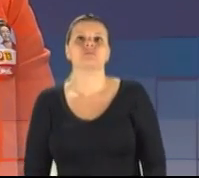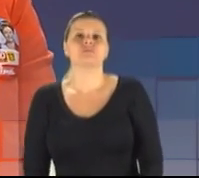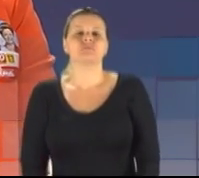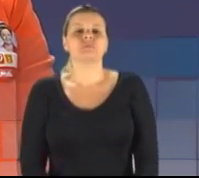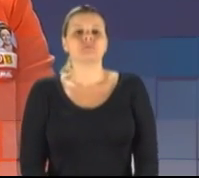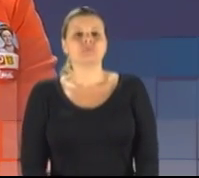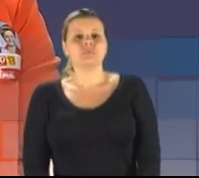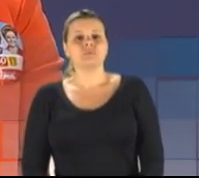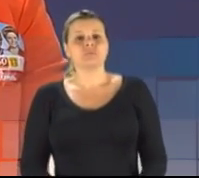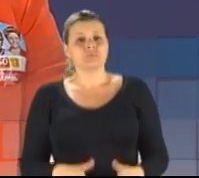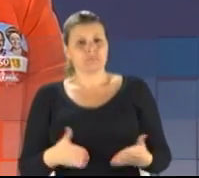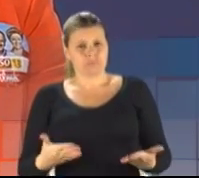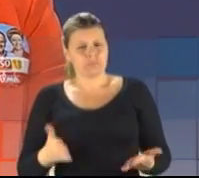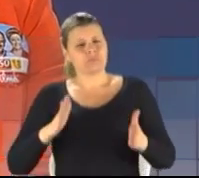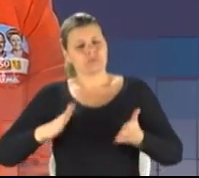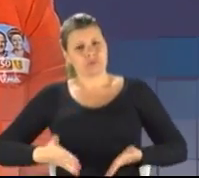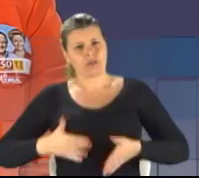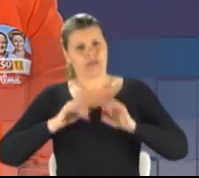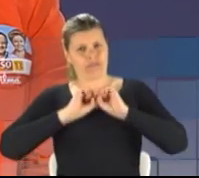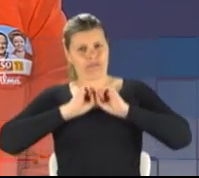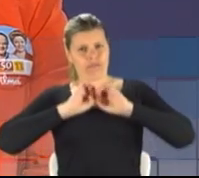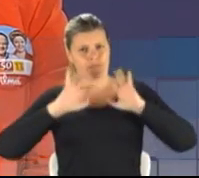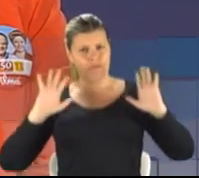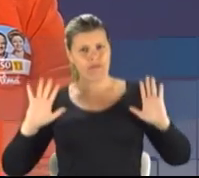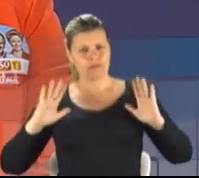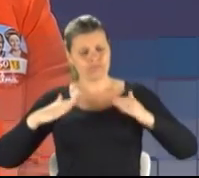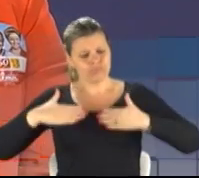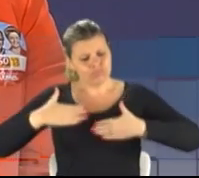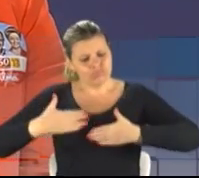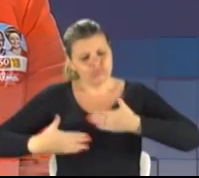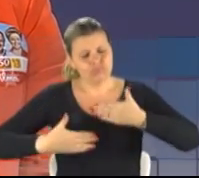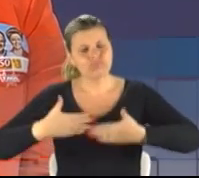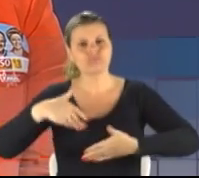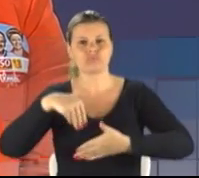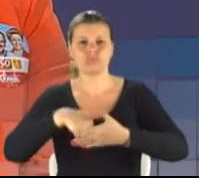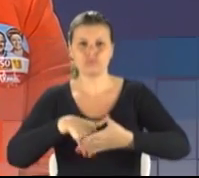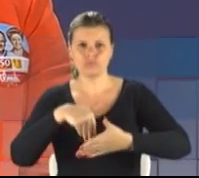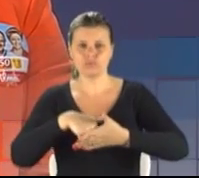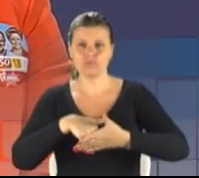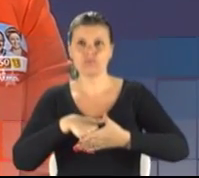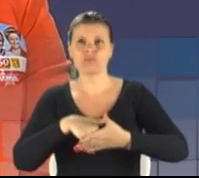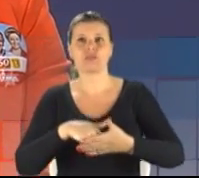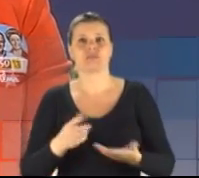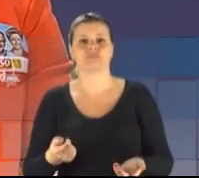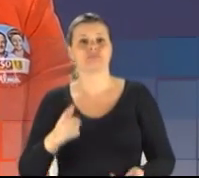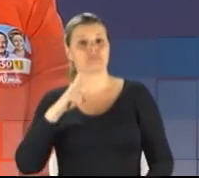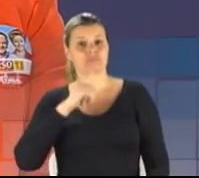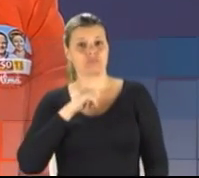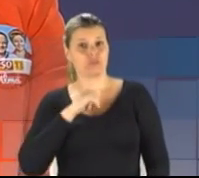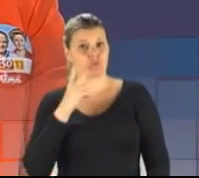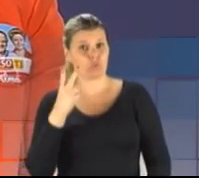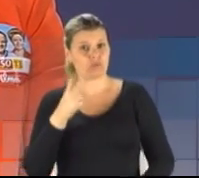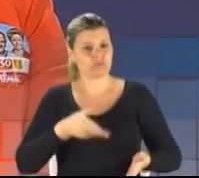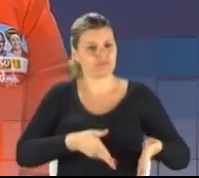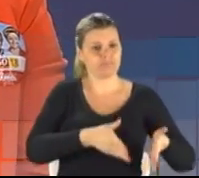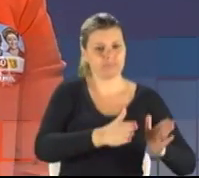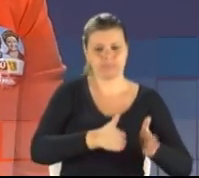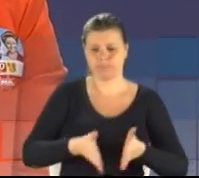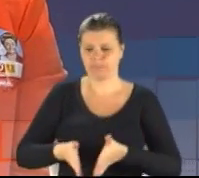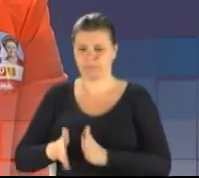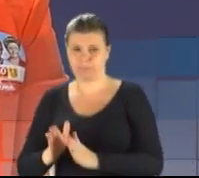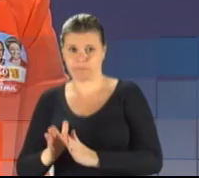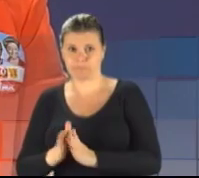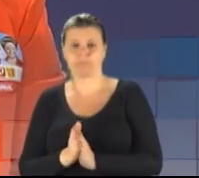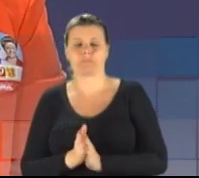Fica claro nesse processo eleitoral que nós temos dois caminhos. Nosso